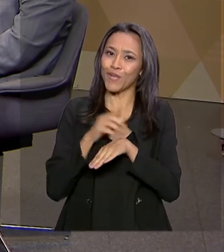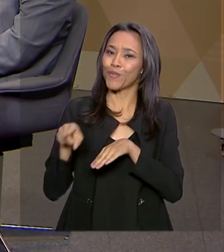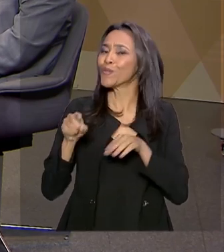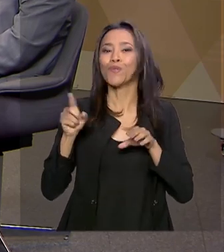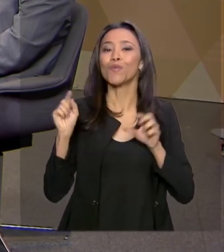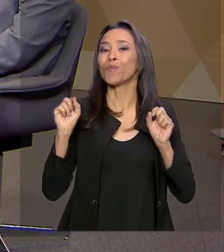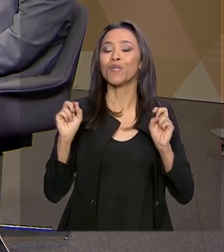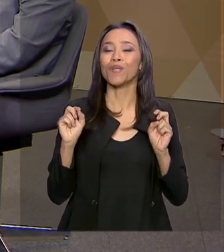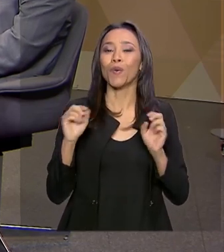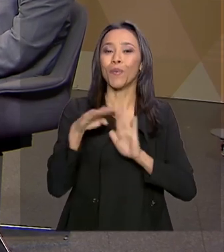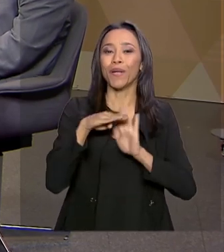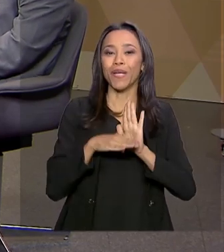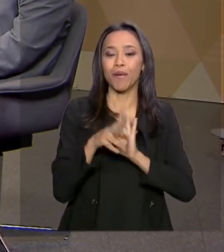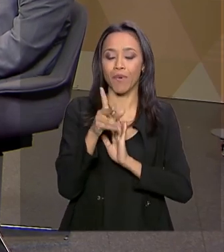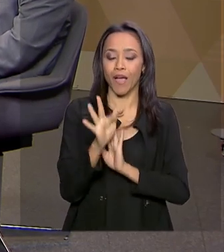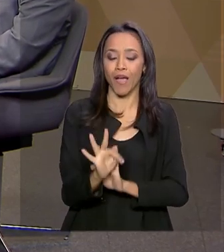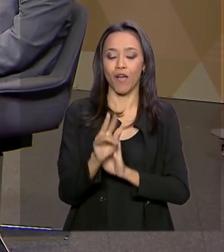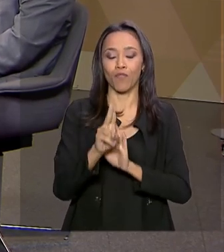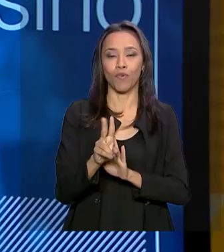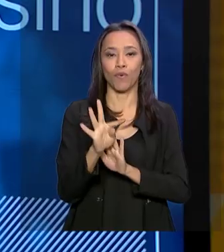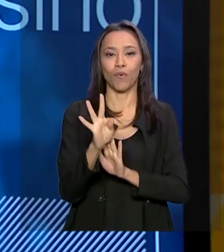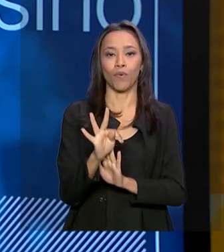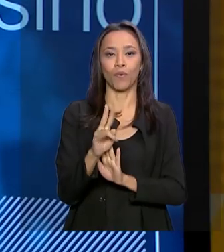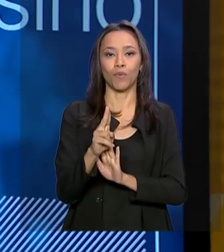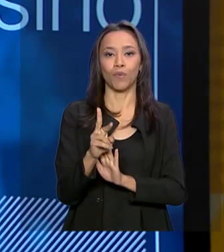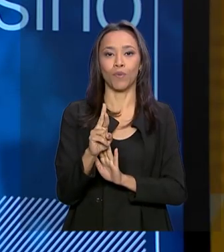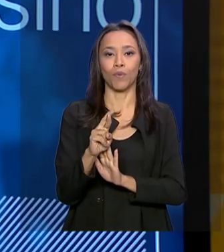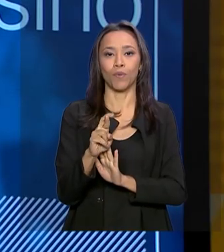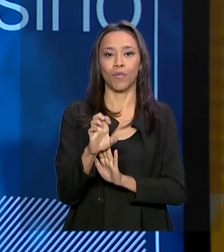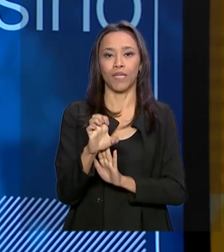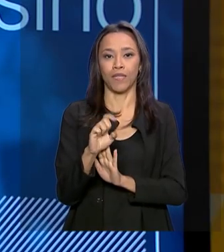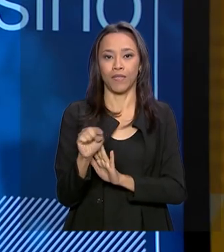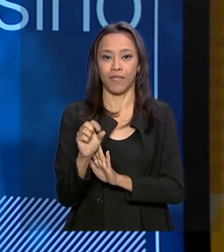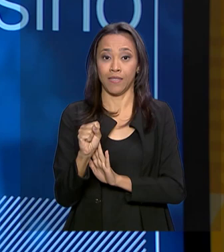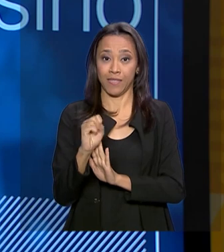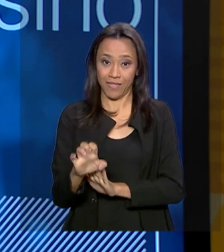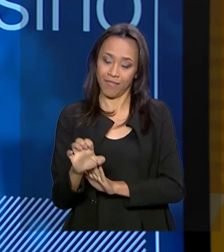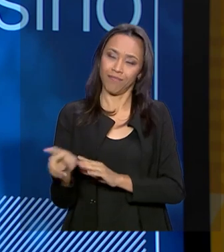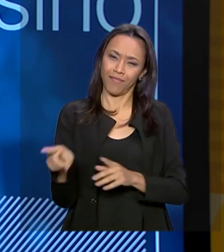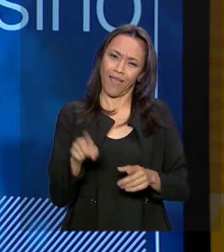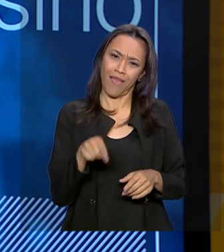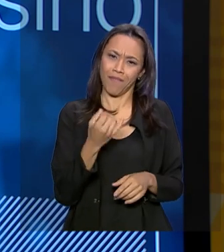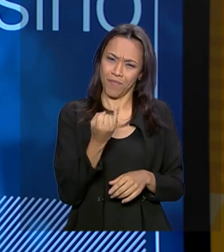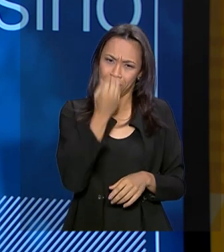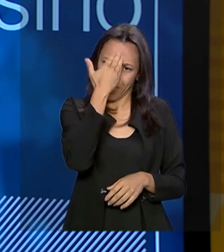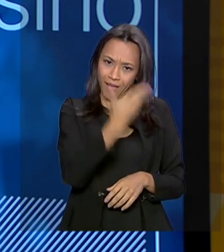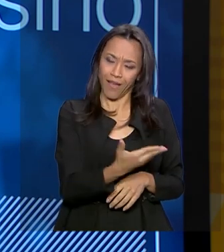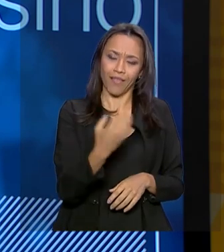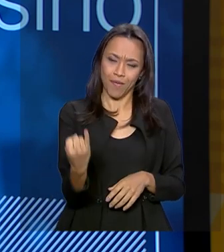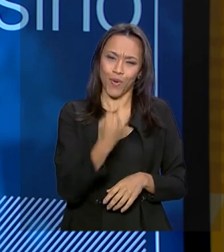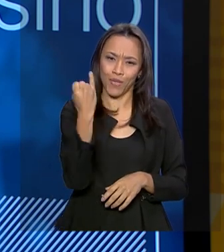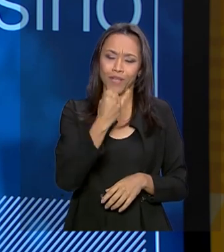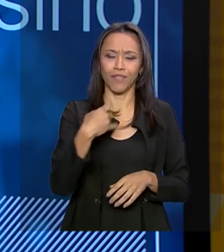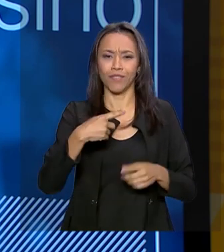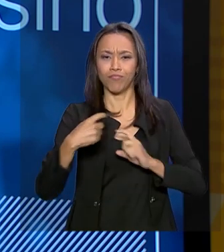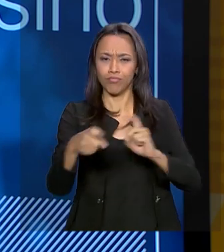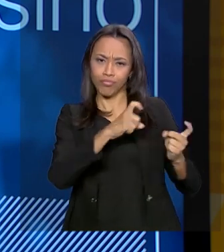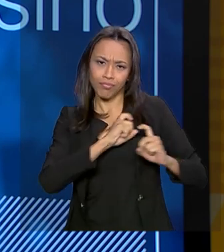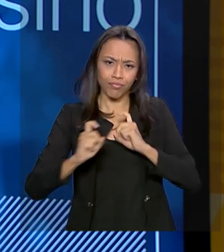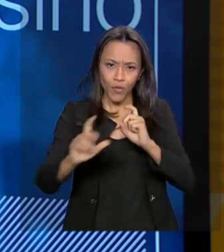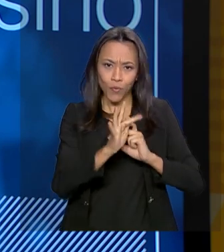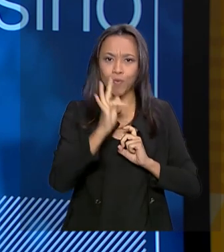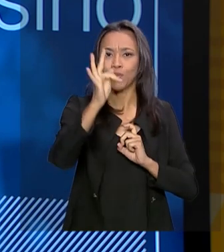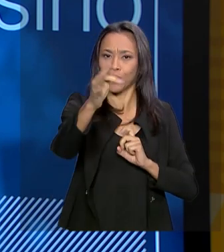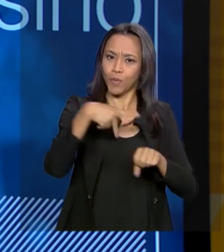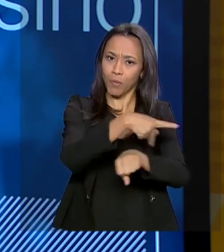o Futurice. Muito obrigado pelo convite. sempre importante discutirmos o futuro do país e nada como pautar